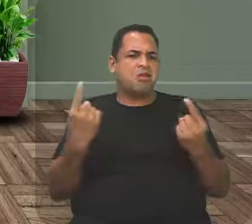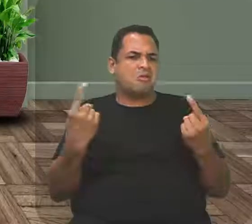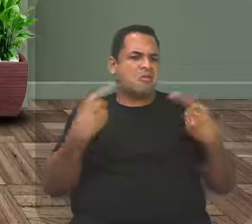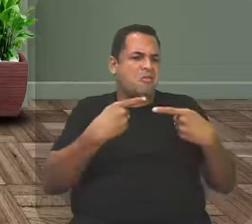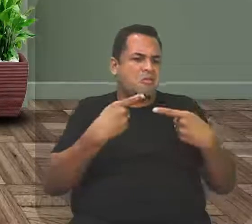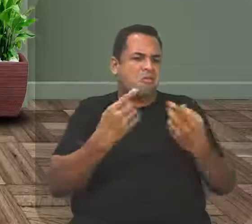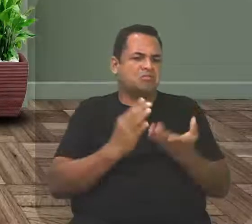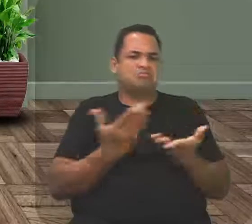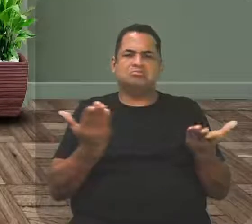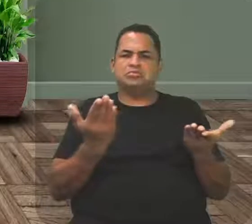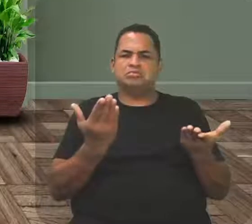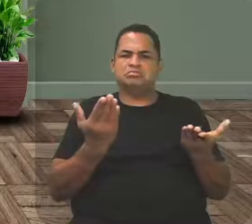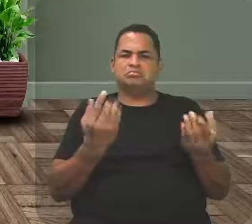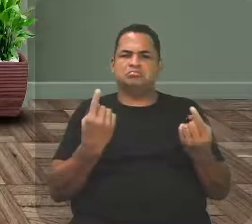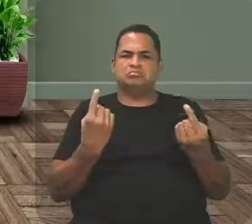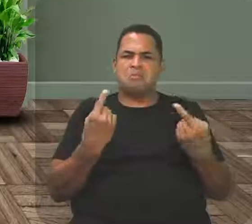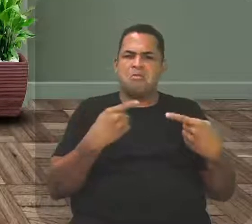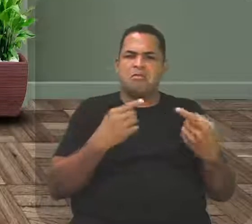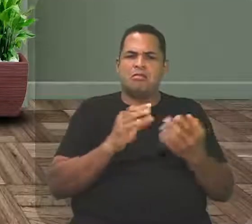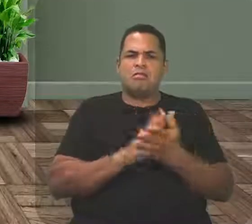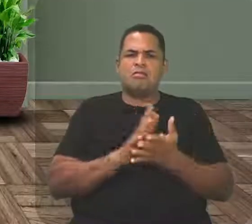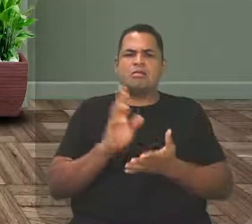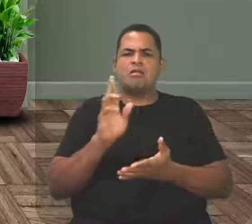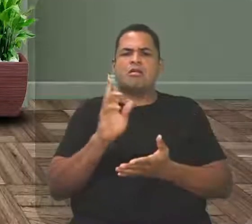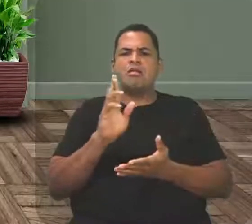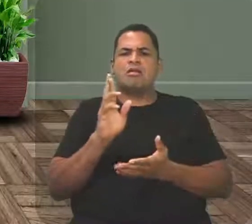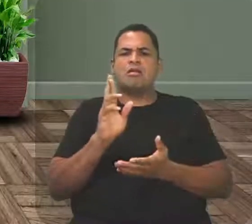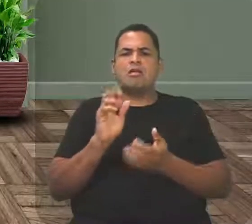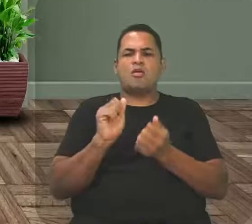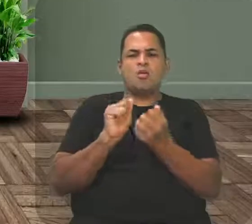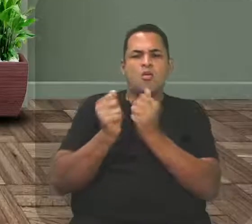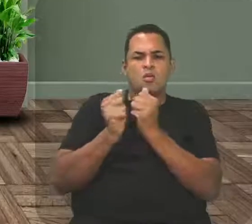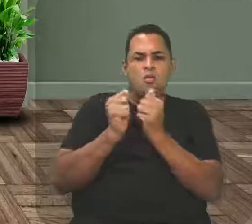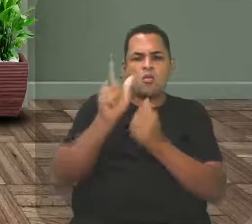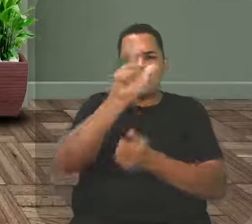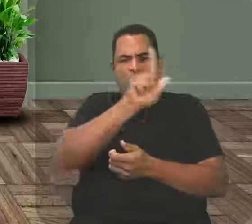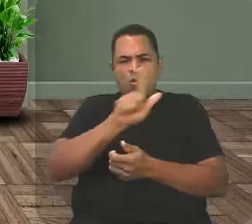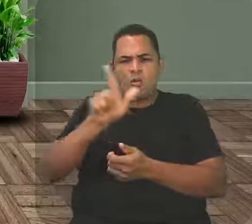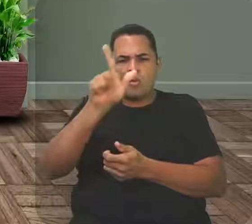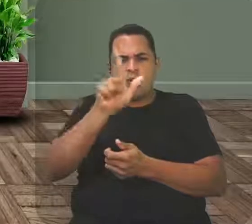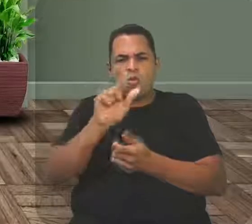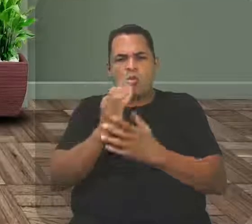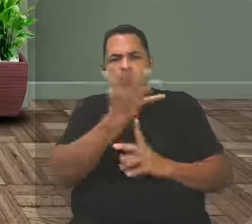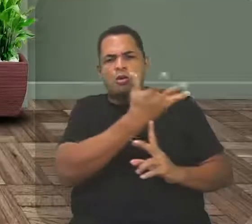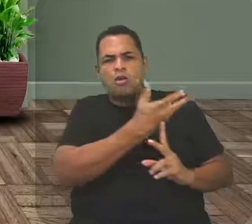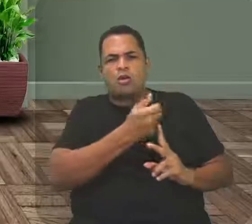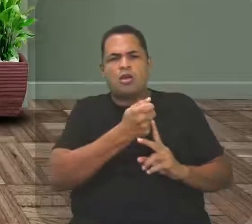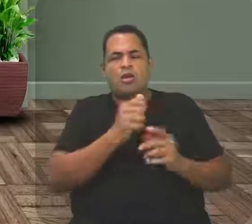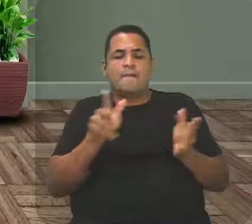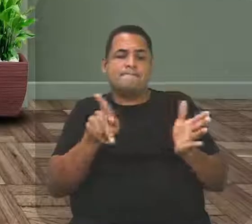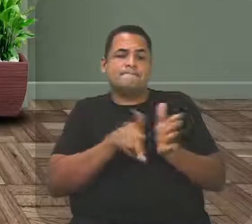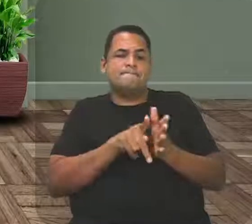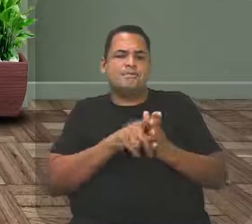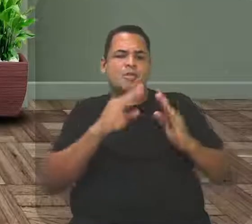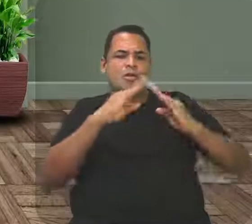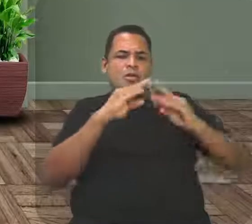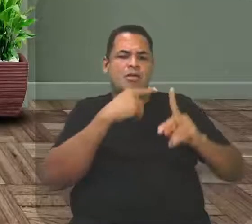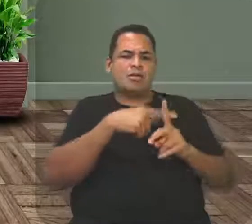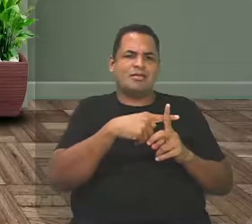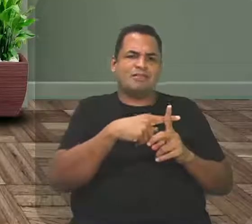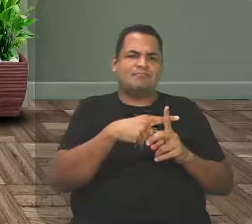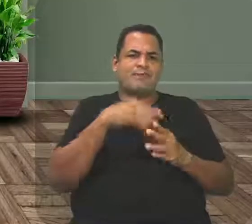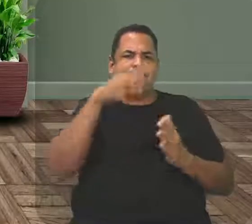Primeiro que a igreja, quem controlava a produção literária, a produção artística, era a igreja. Então, as pinturas